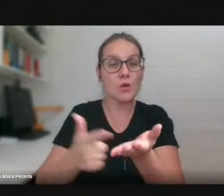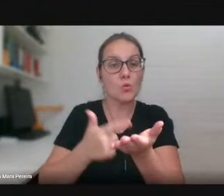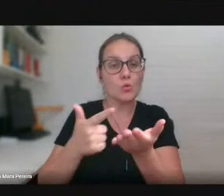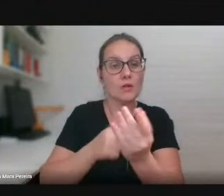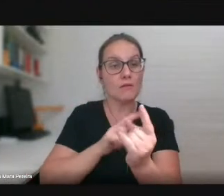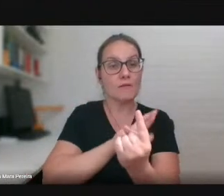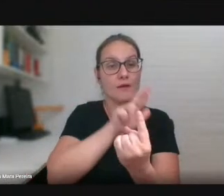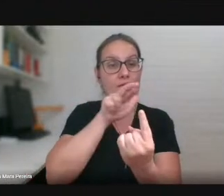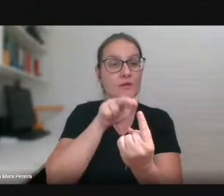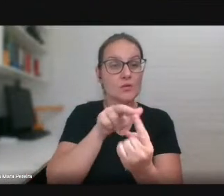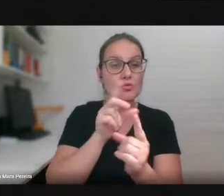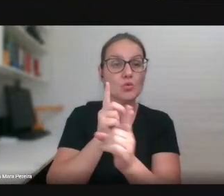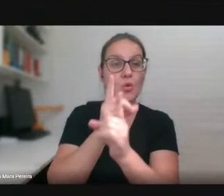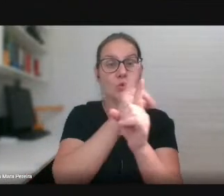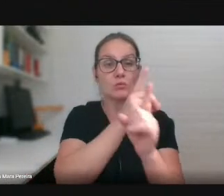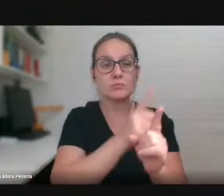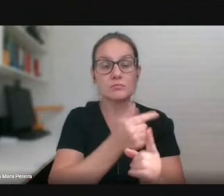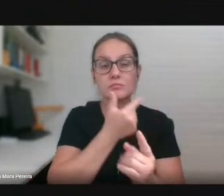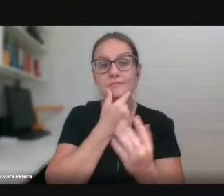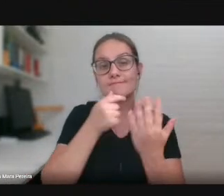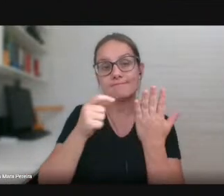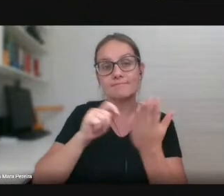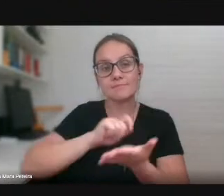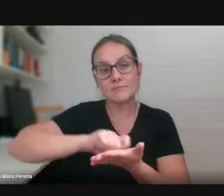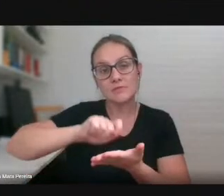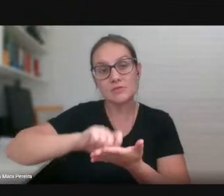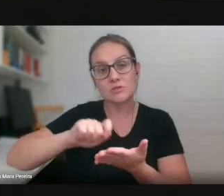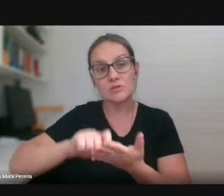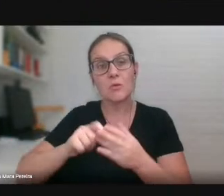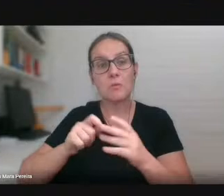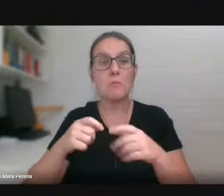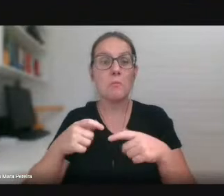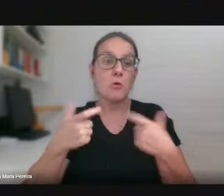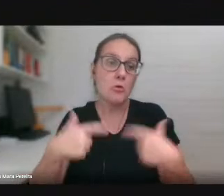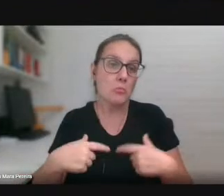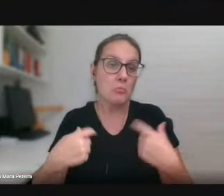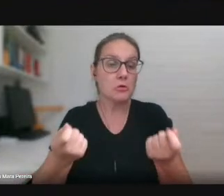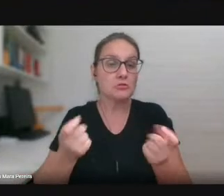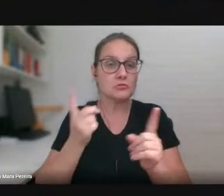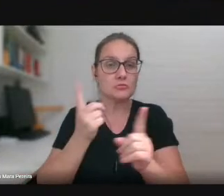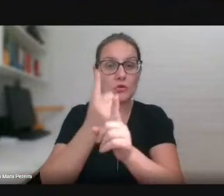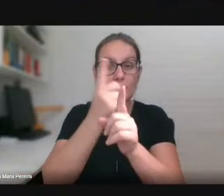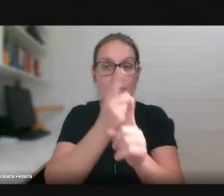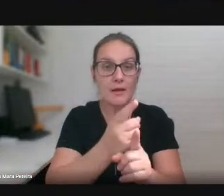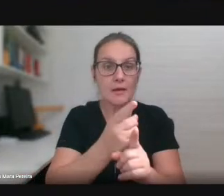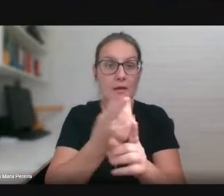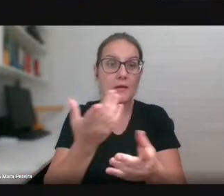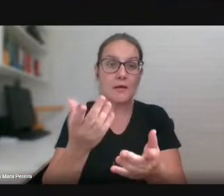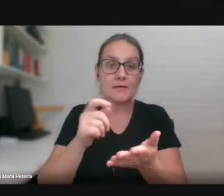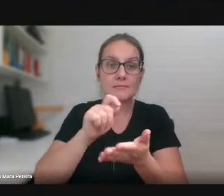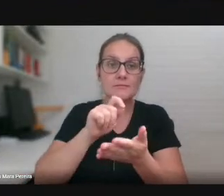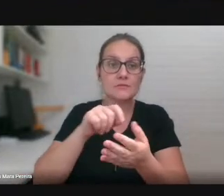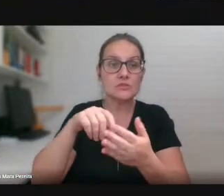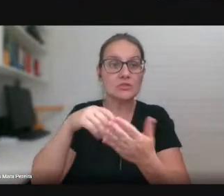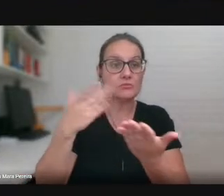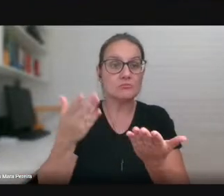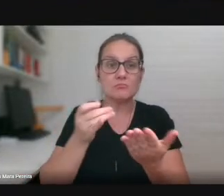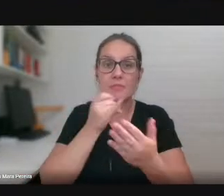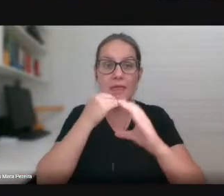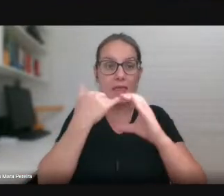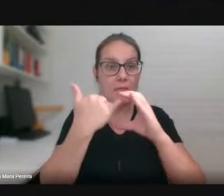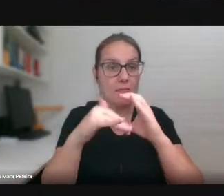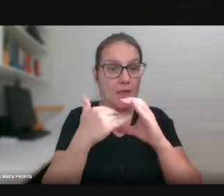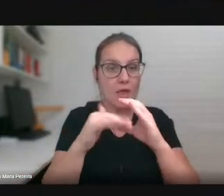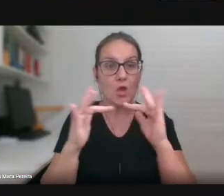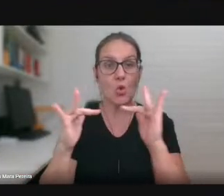encontrar esses autores e autoras, onde dialogar também com eles, encontrar os seus endereços de e-mail,